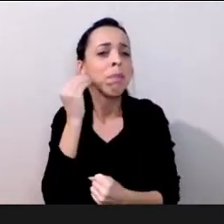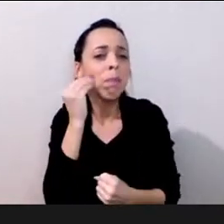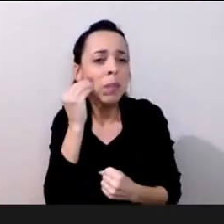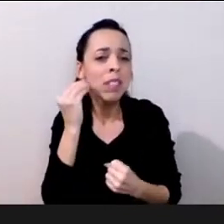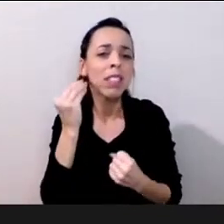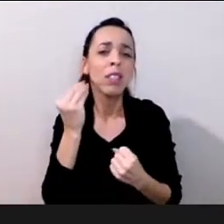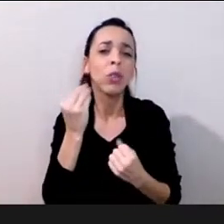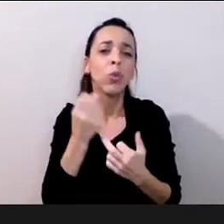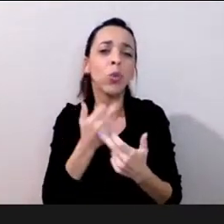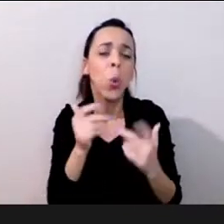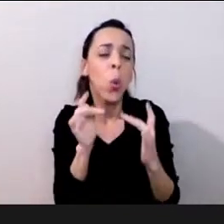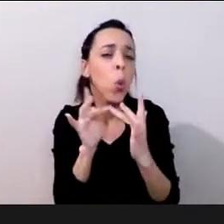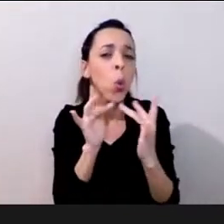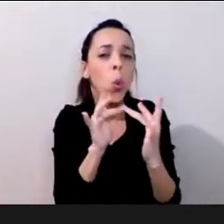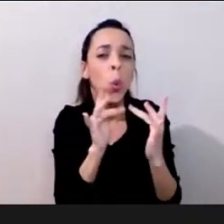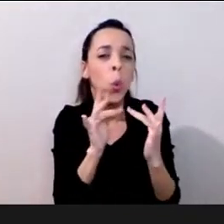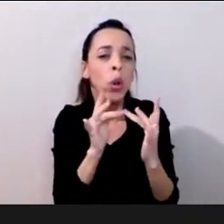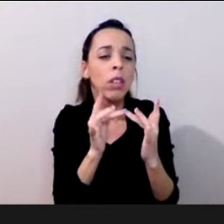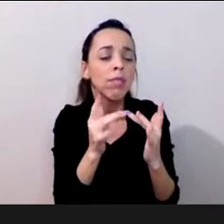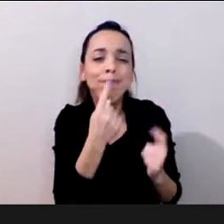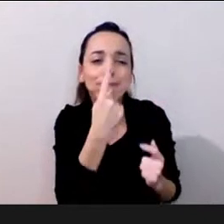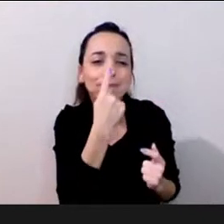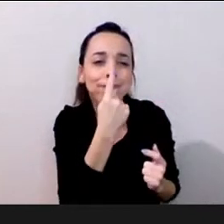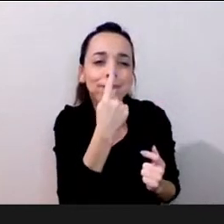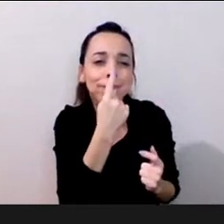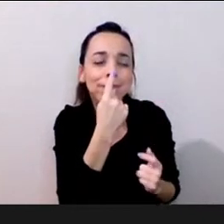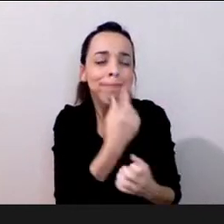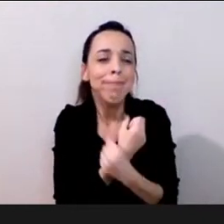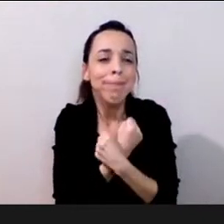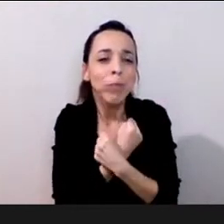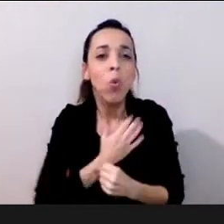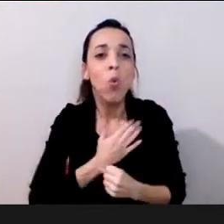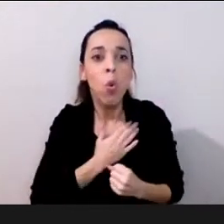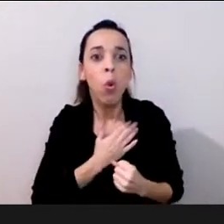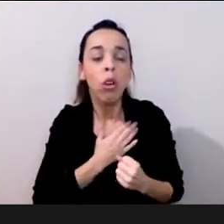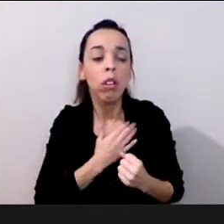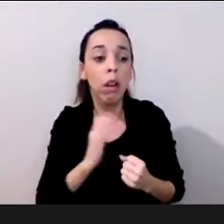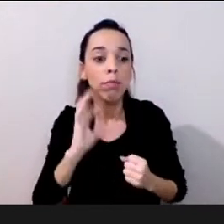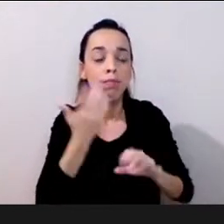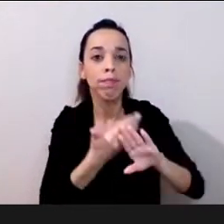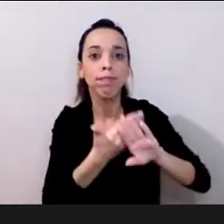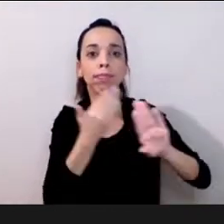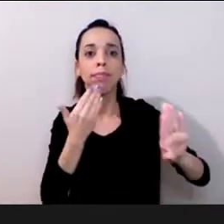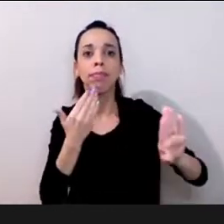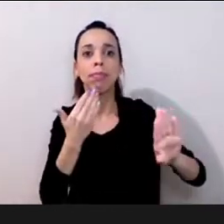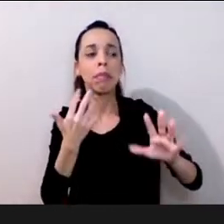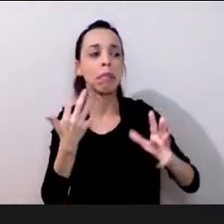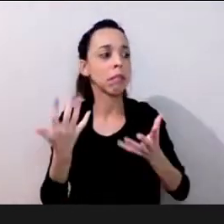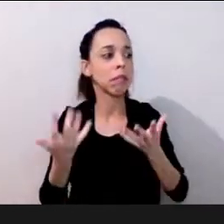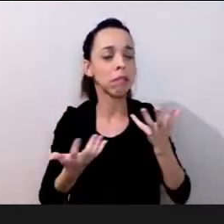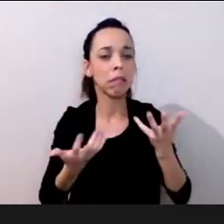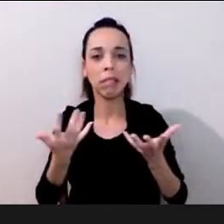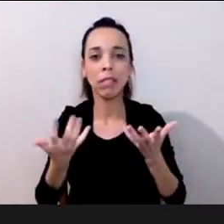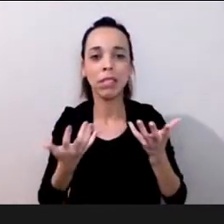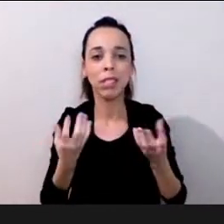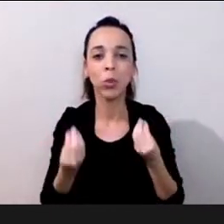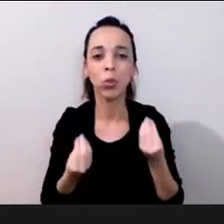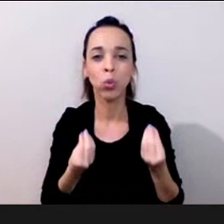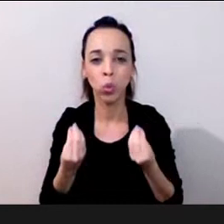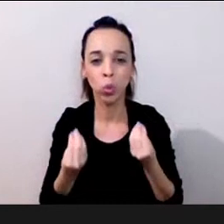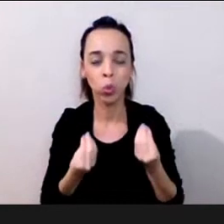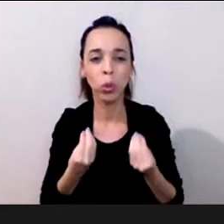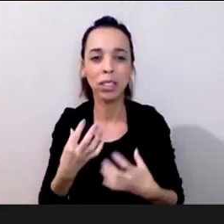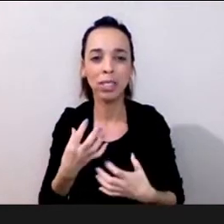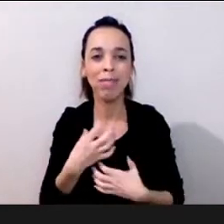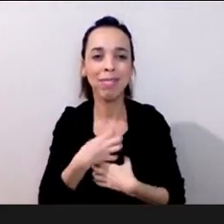sem isso onde é que nós vamos buscar a motivação eu acho que isso que uma questão muito muito importante e que